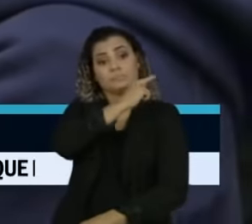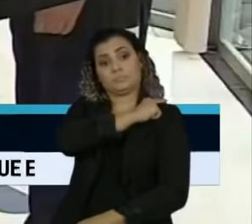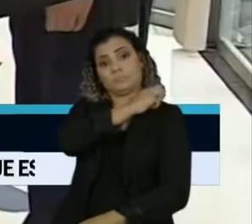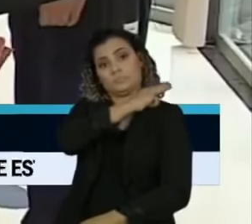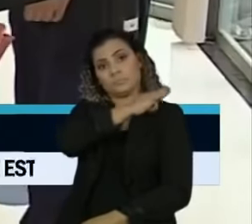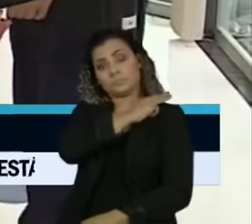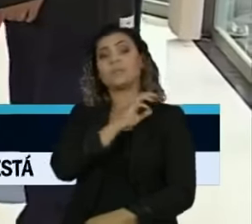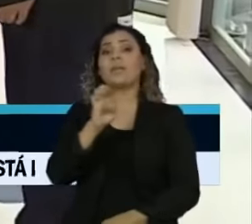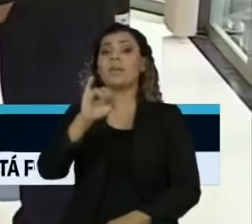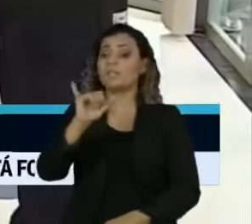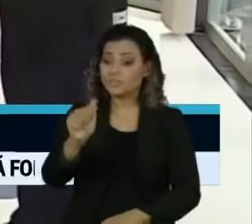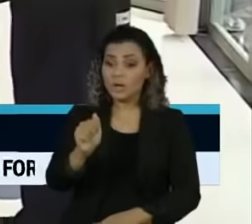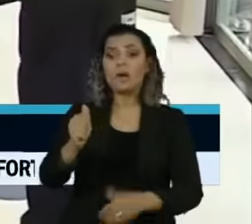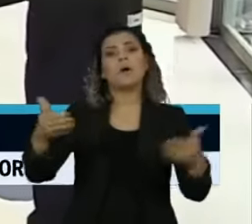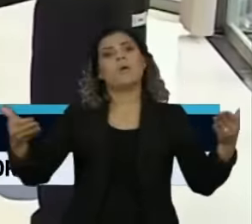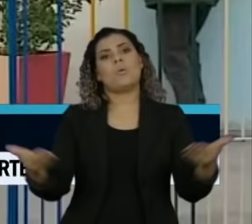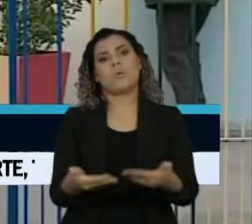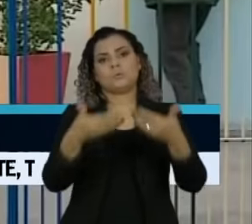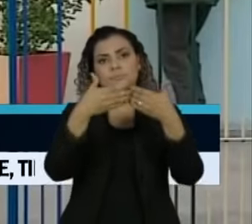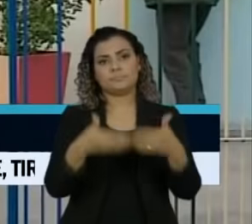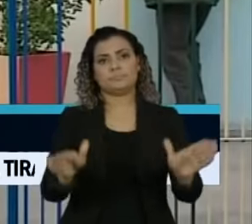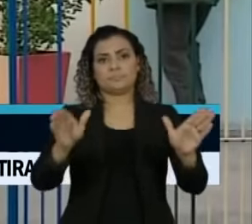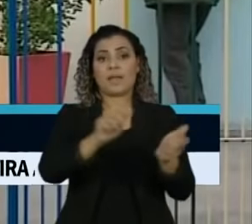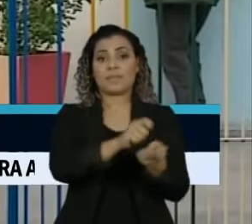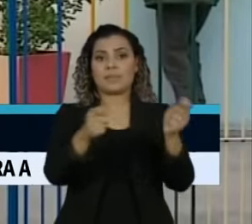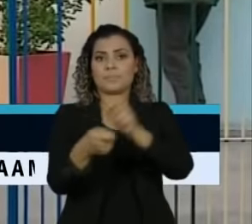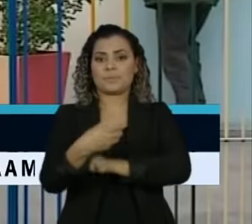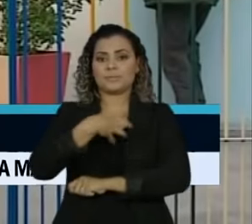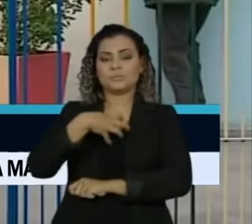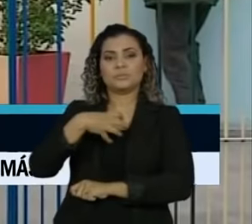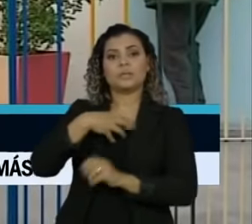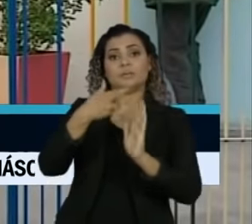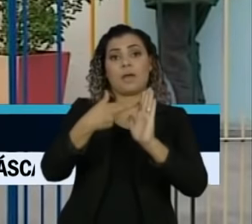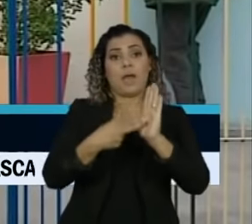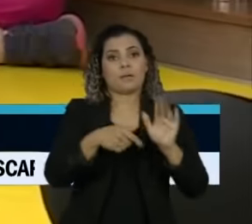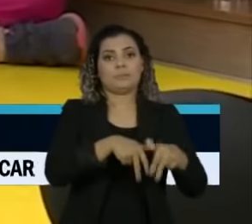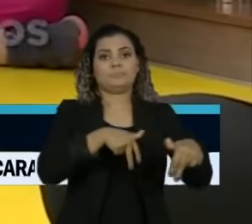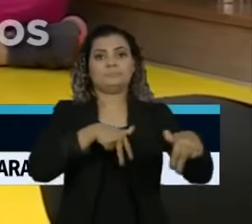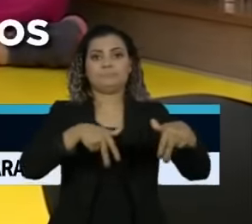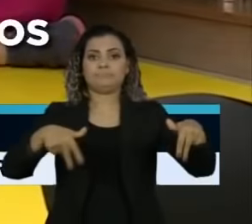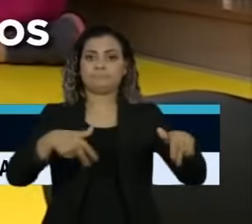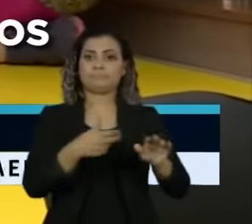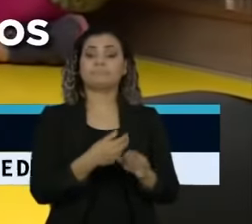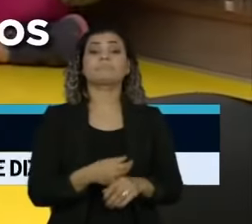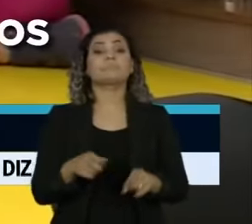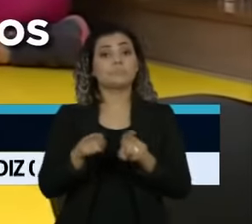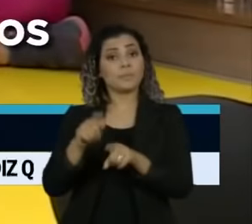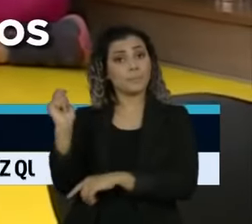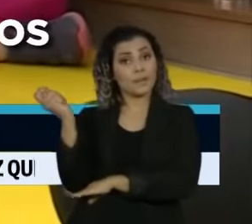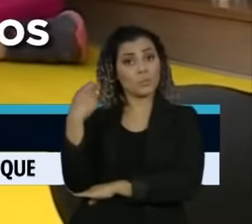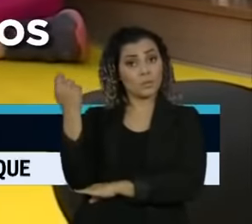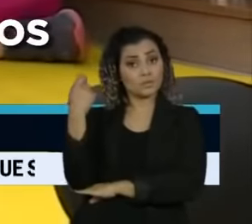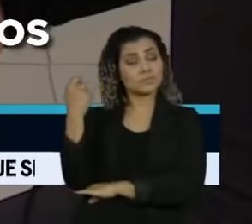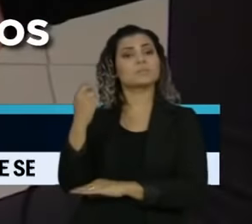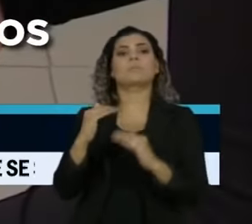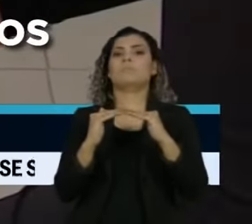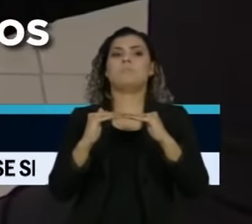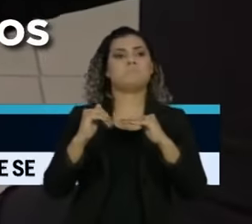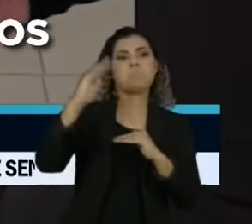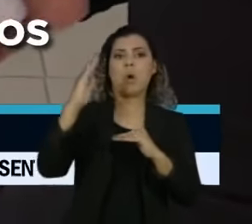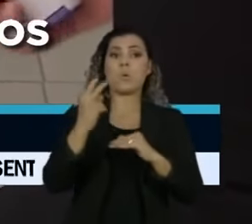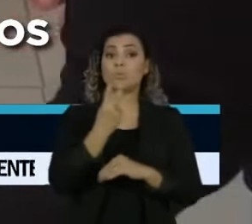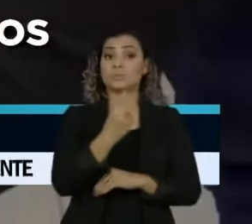educação de jovens e adultos tiveram que se adaptar às regras sanitárias. O Rio Grande do Sul ultrapassou os